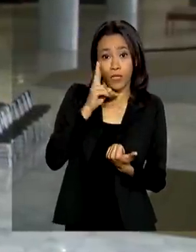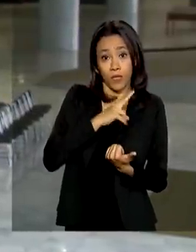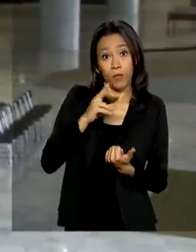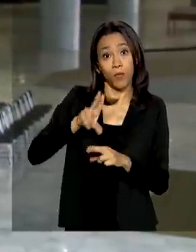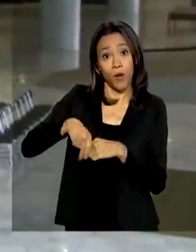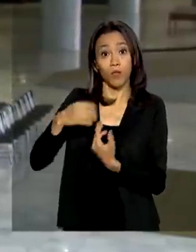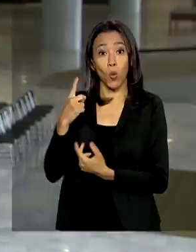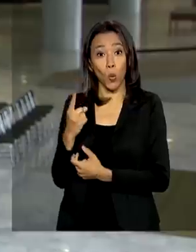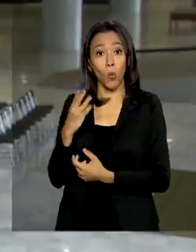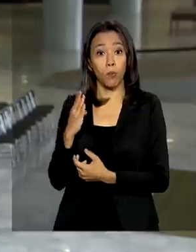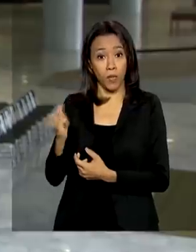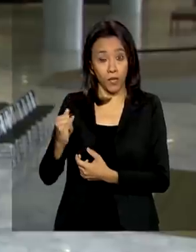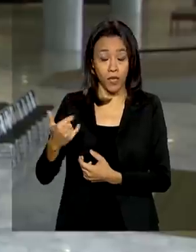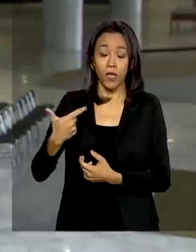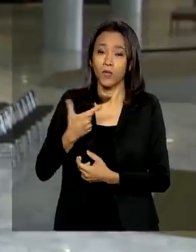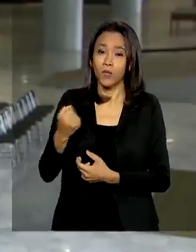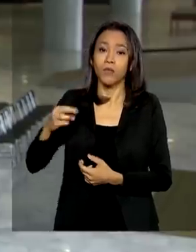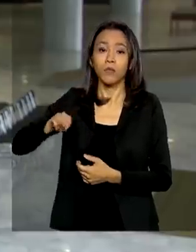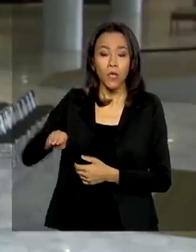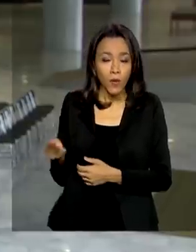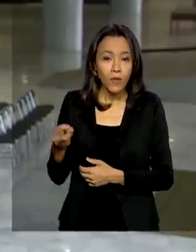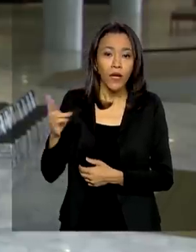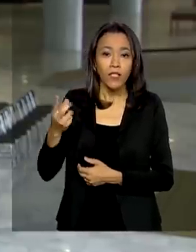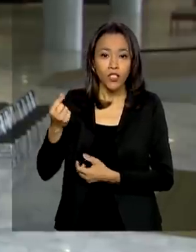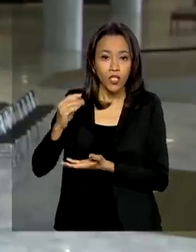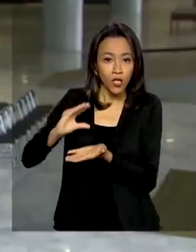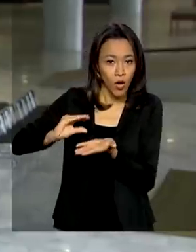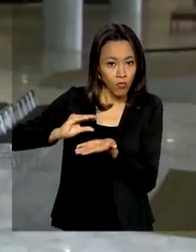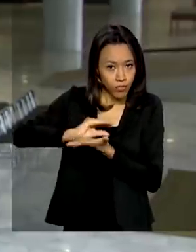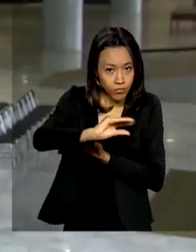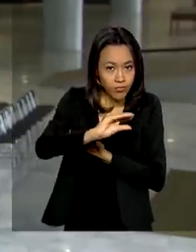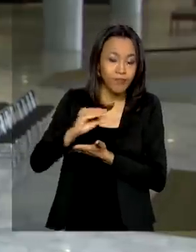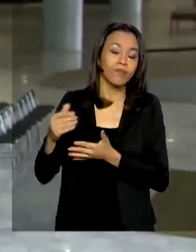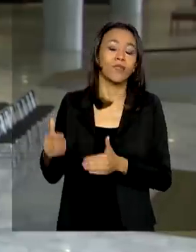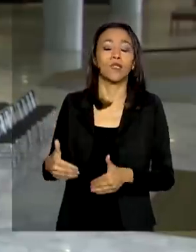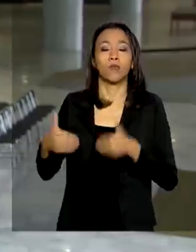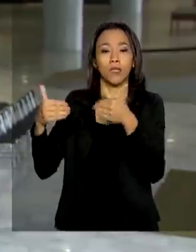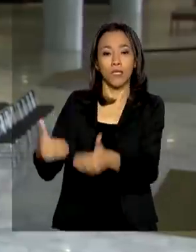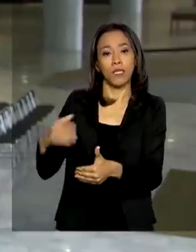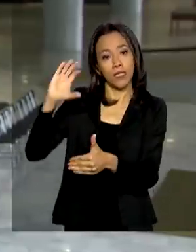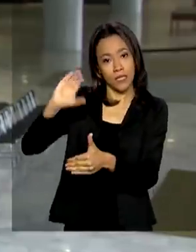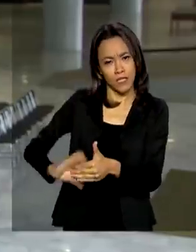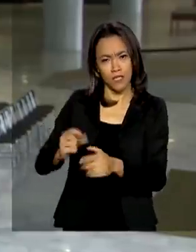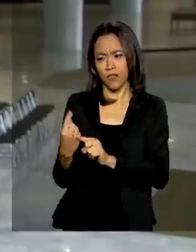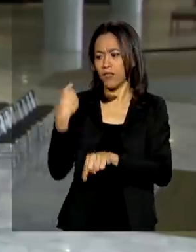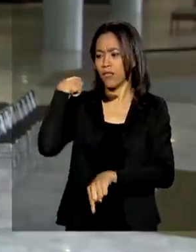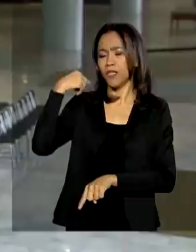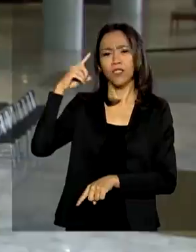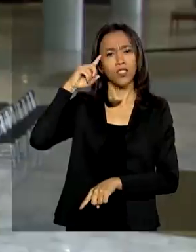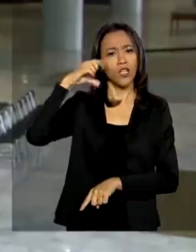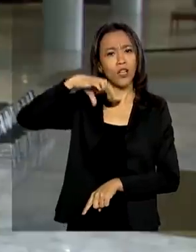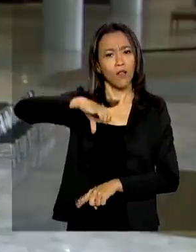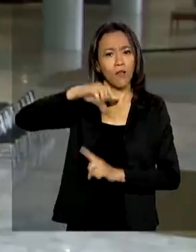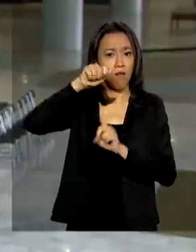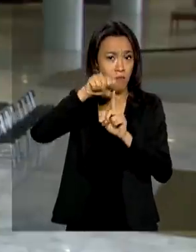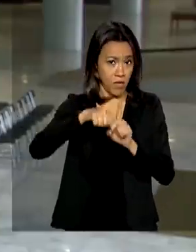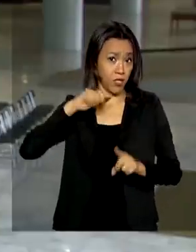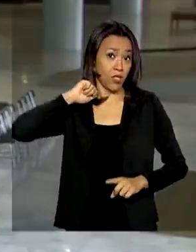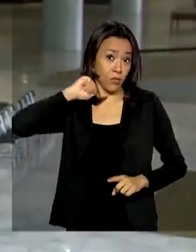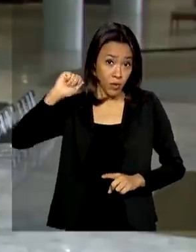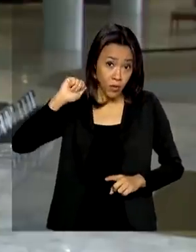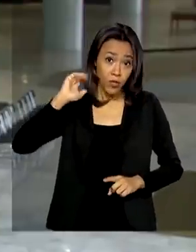e 200 milhões de reais do Ministério da Cidadania. Desde o dia 9 de abril, quando começou o pagamento